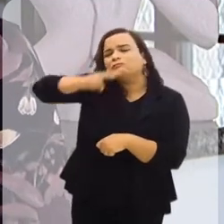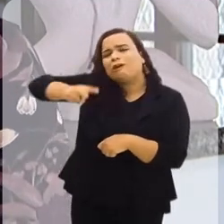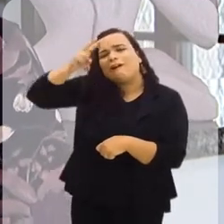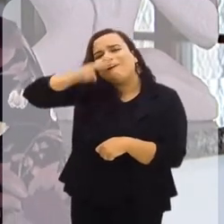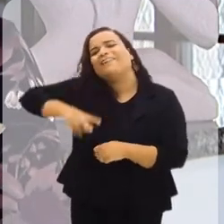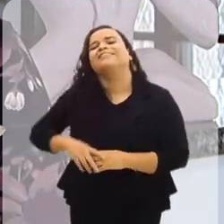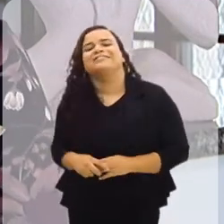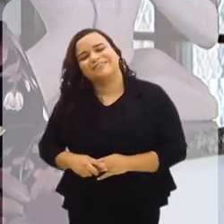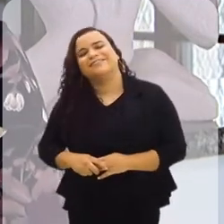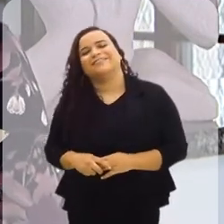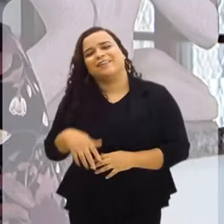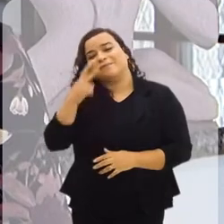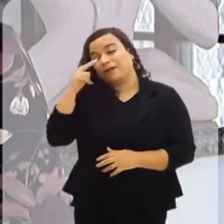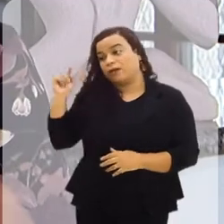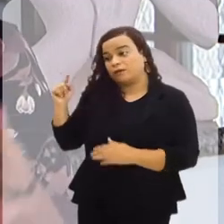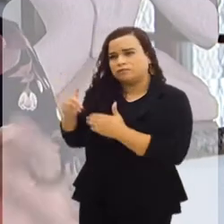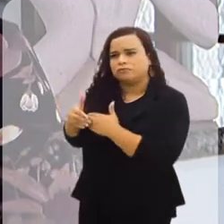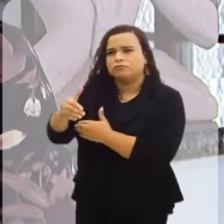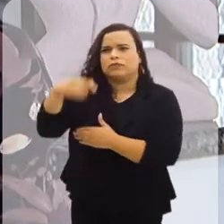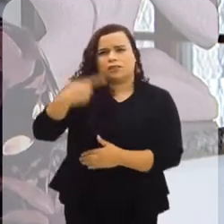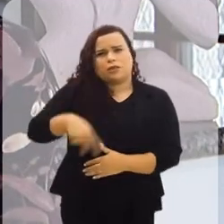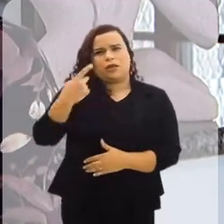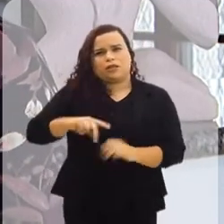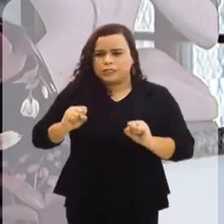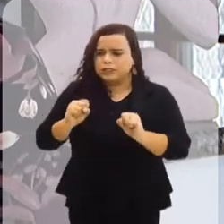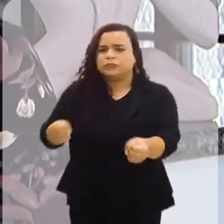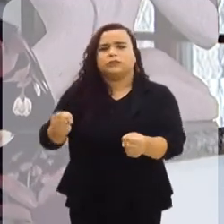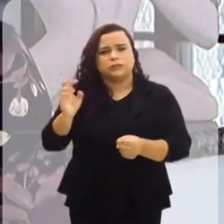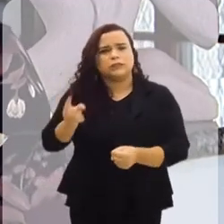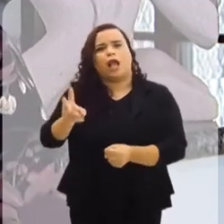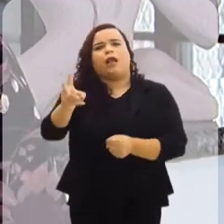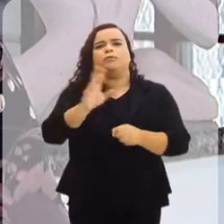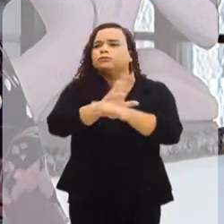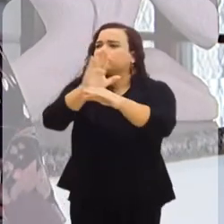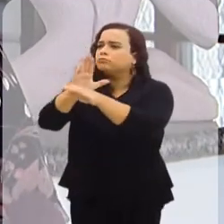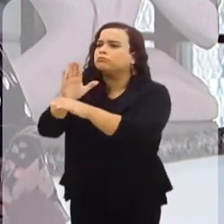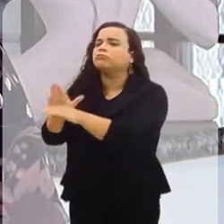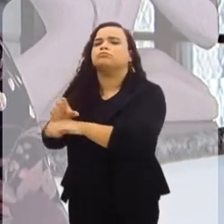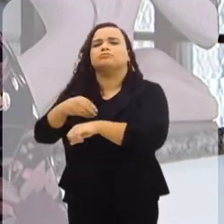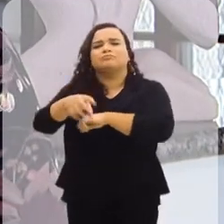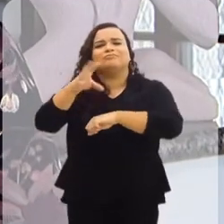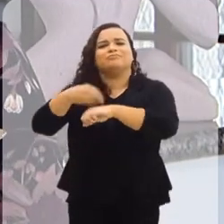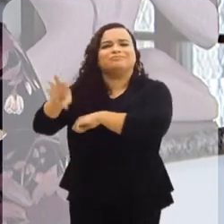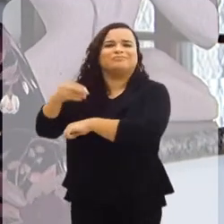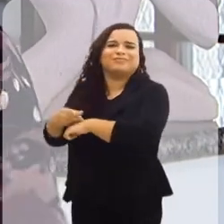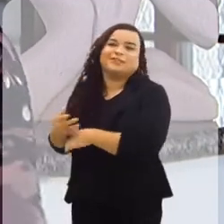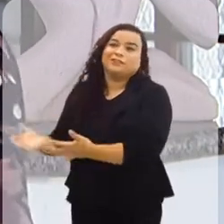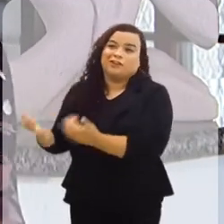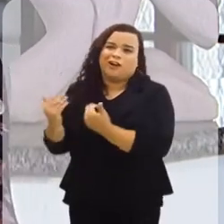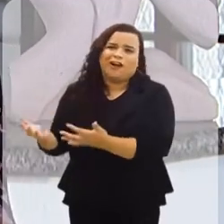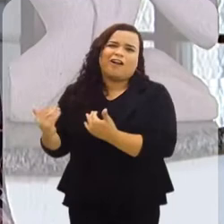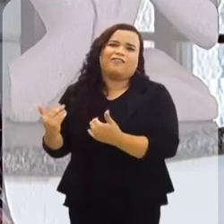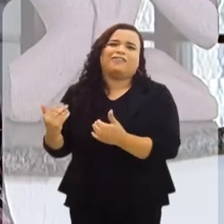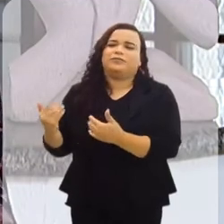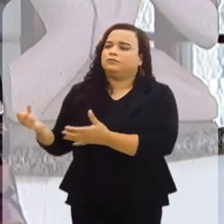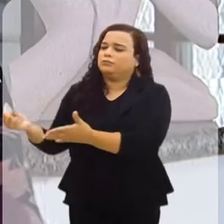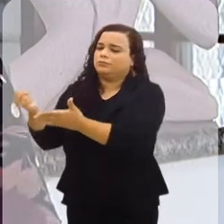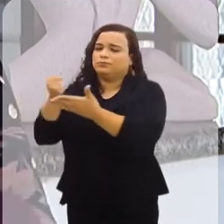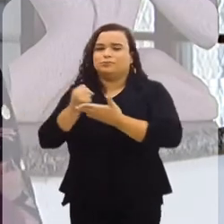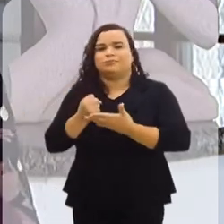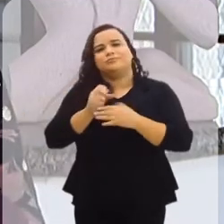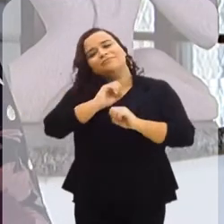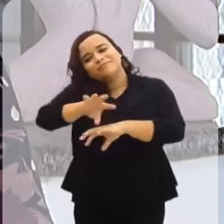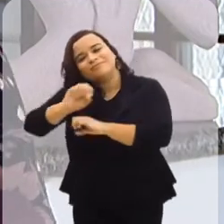é um dos pontos de partida que a casa aqui sempre preservou. Trazer os